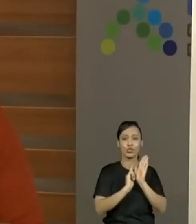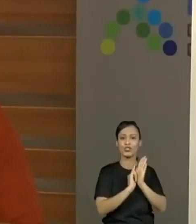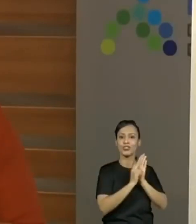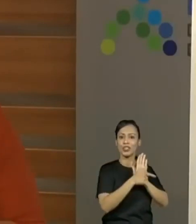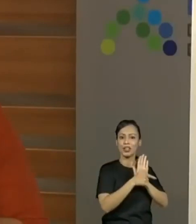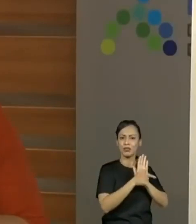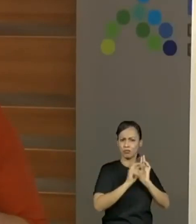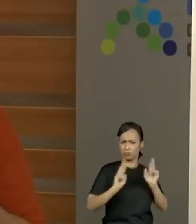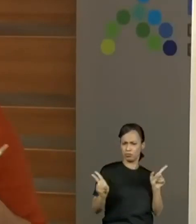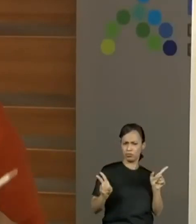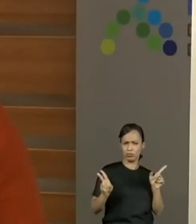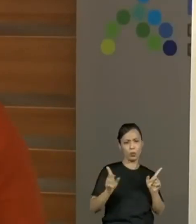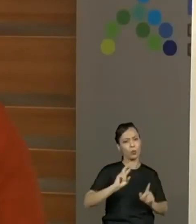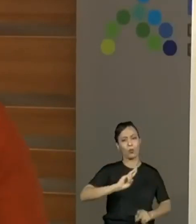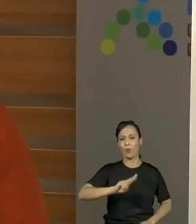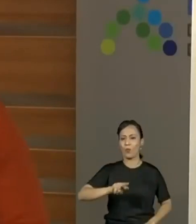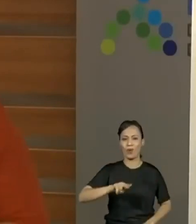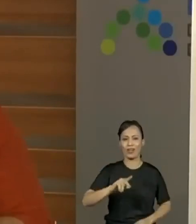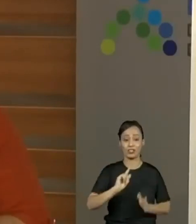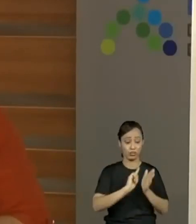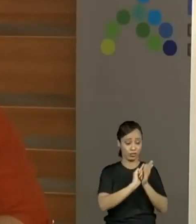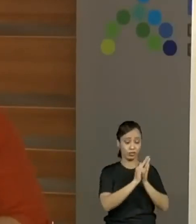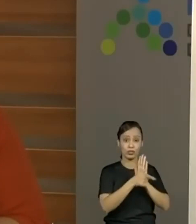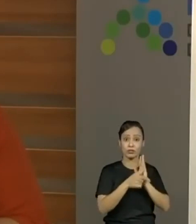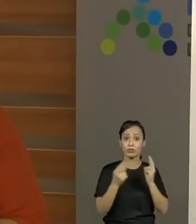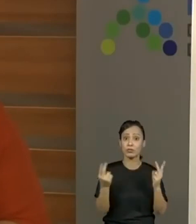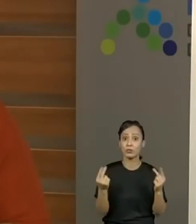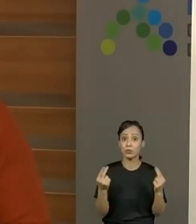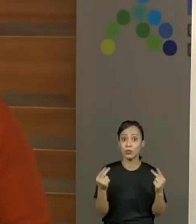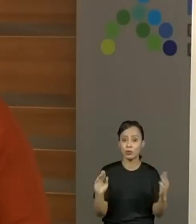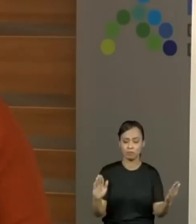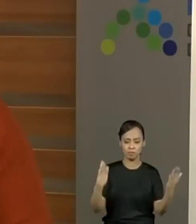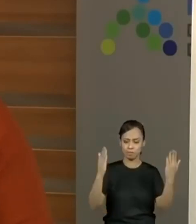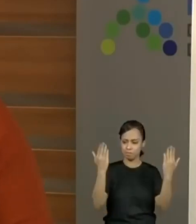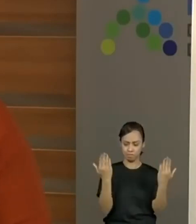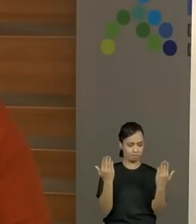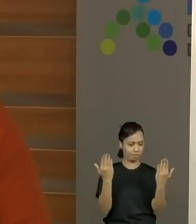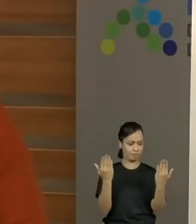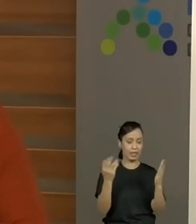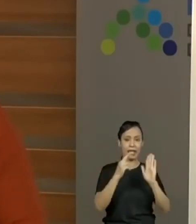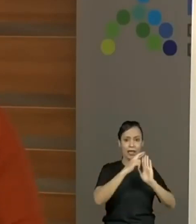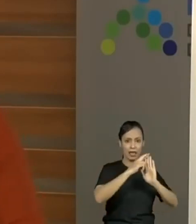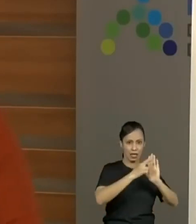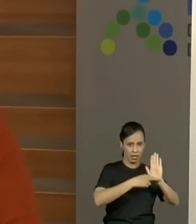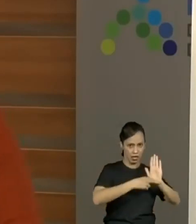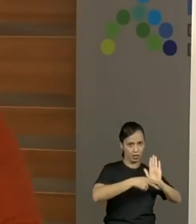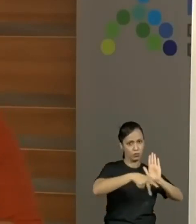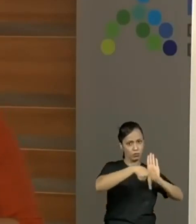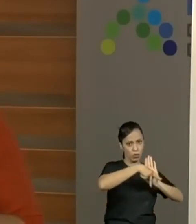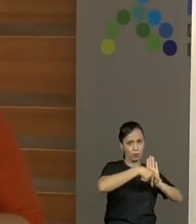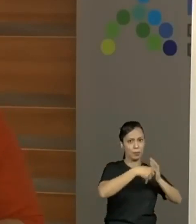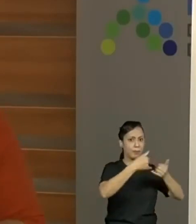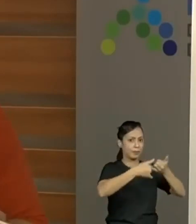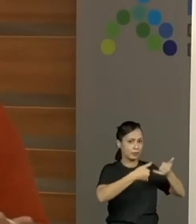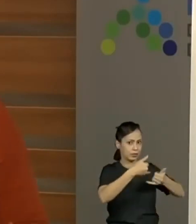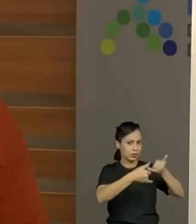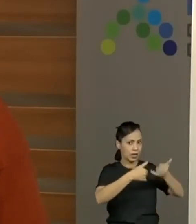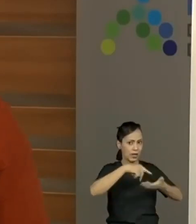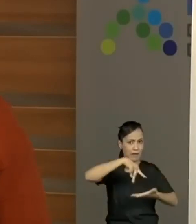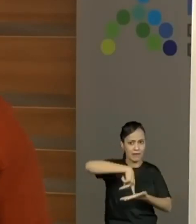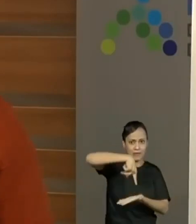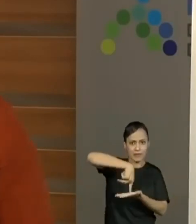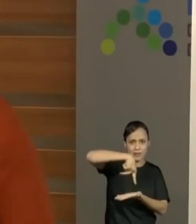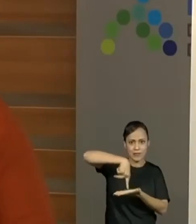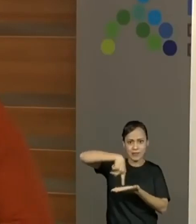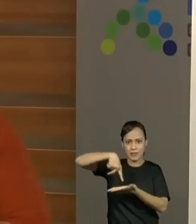gênero, né? É um texto instrucional. Porém, um é regras de brincadeiras, que ensina como brincar de mãe